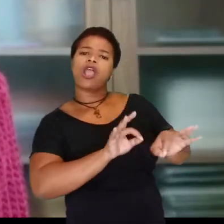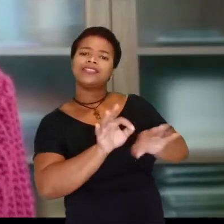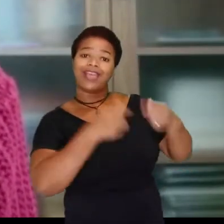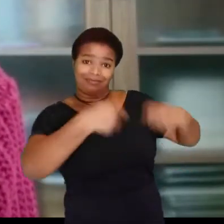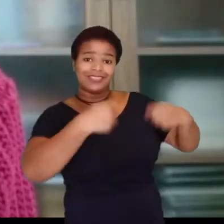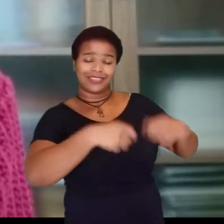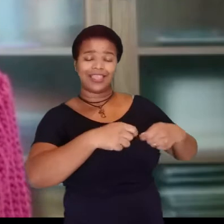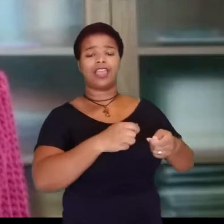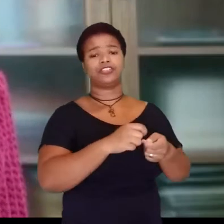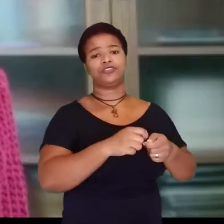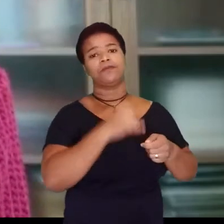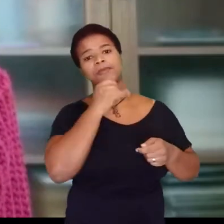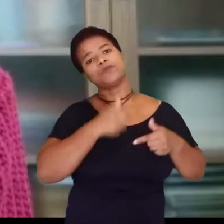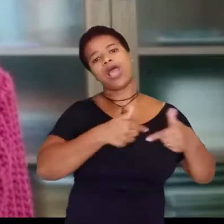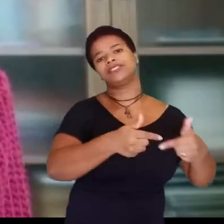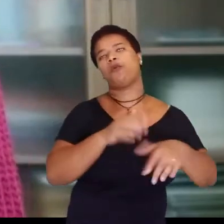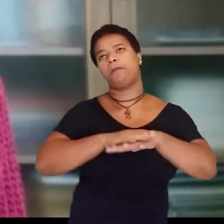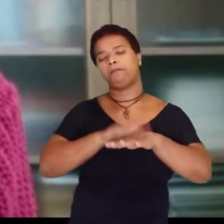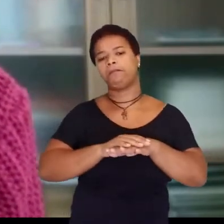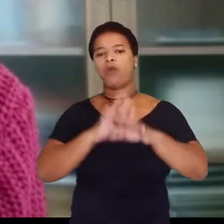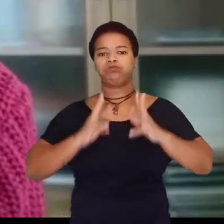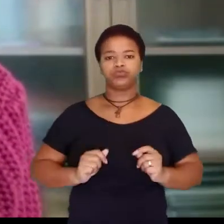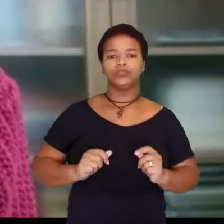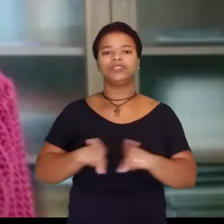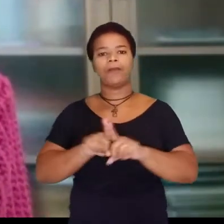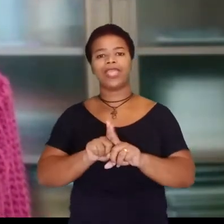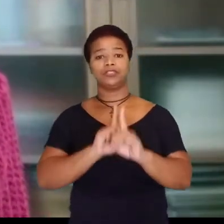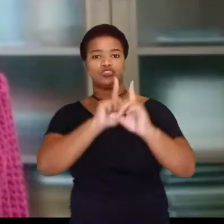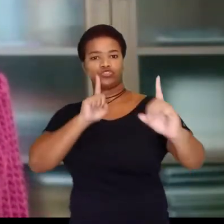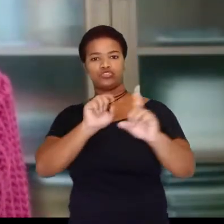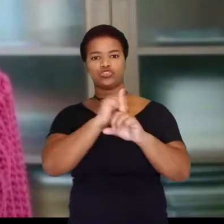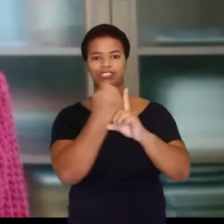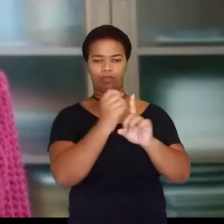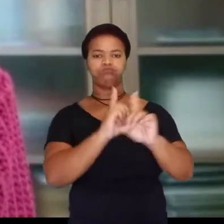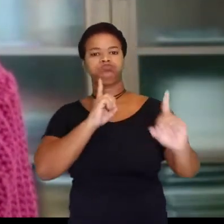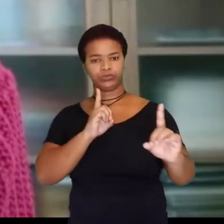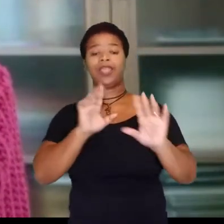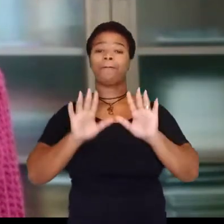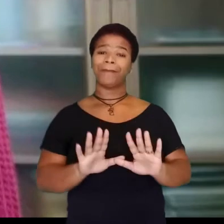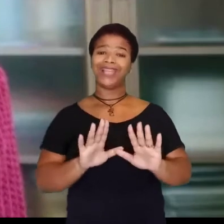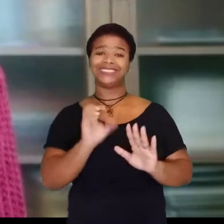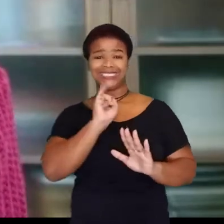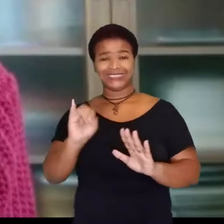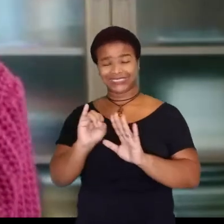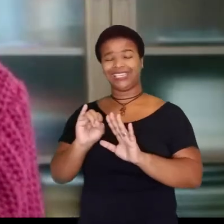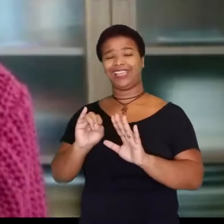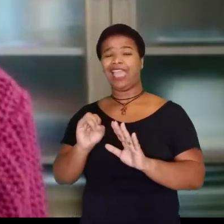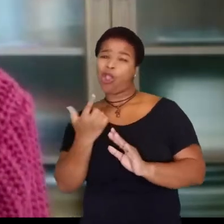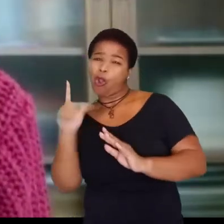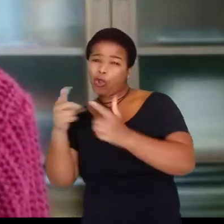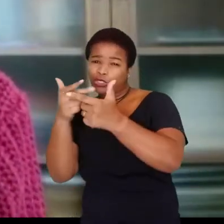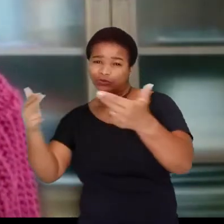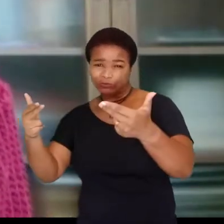as tarefas necessárias, como lavar as mãos, manter o distanciamento social. Mas essa confiança vai diminuindo quanto mais